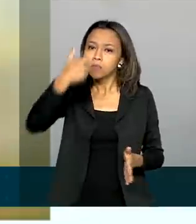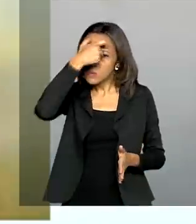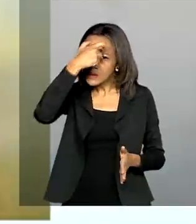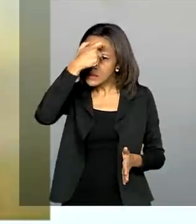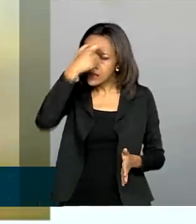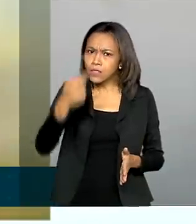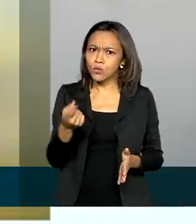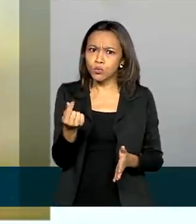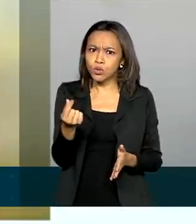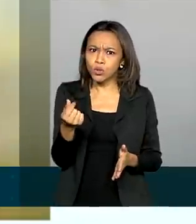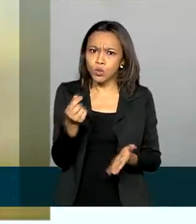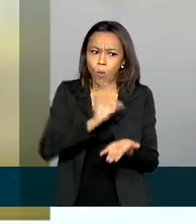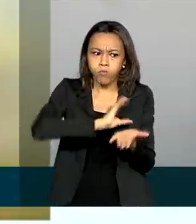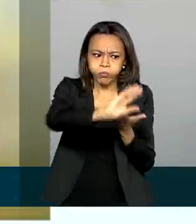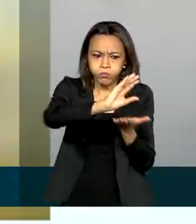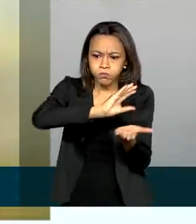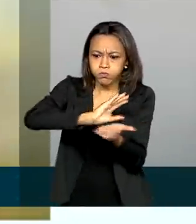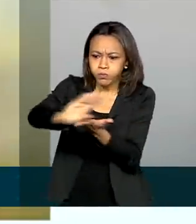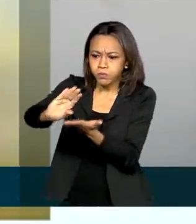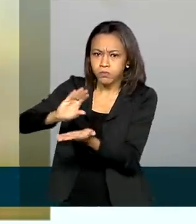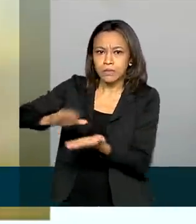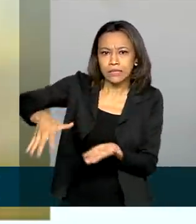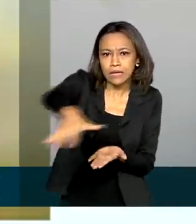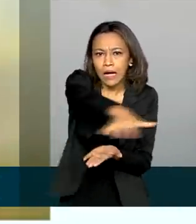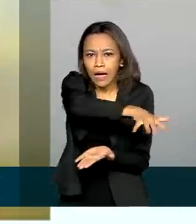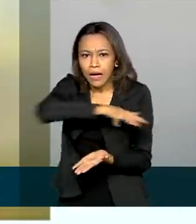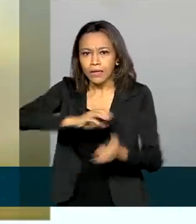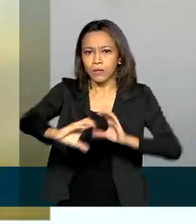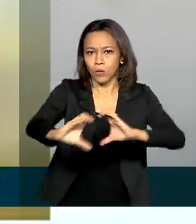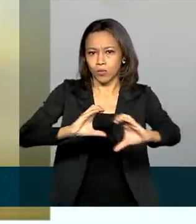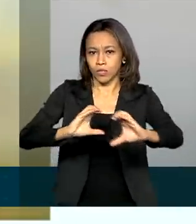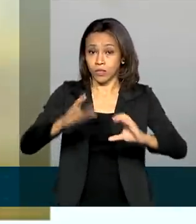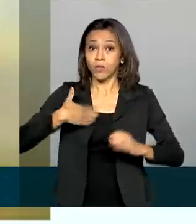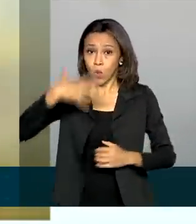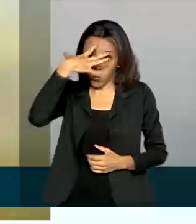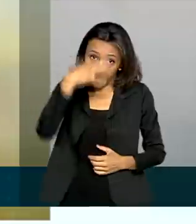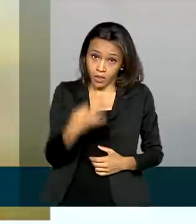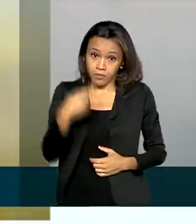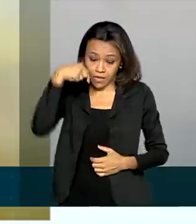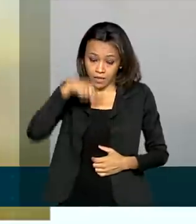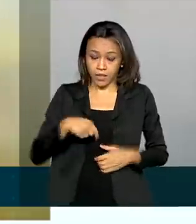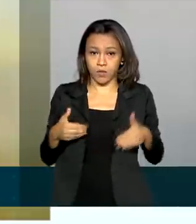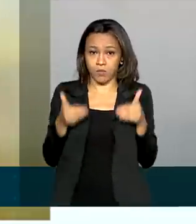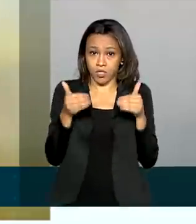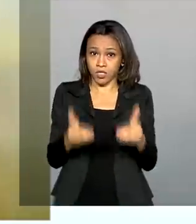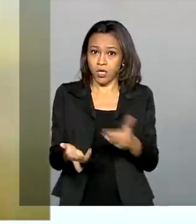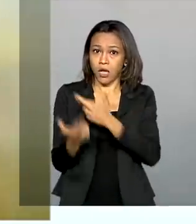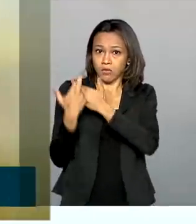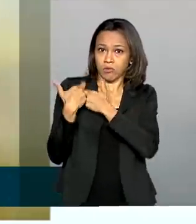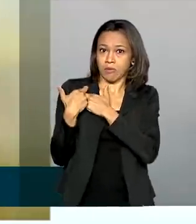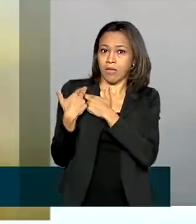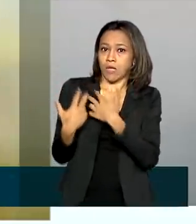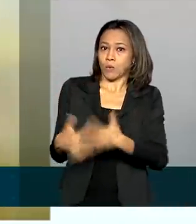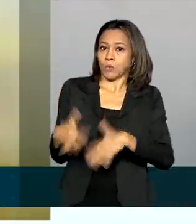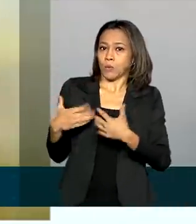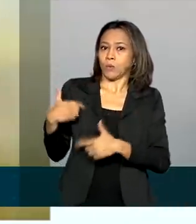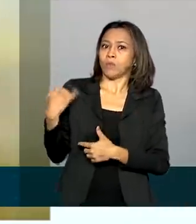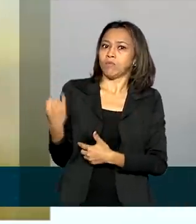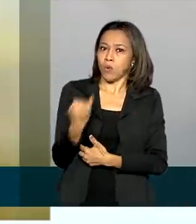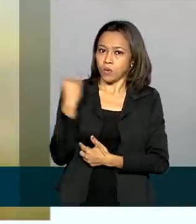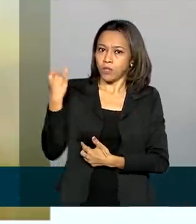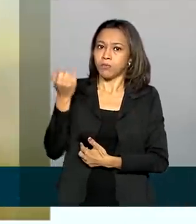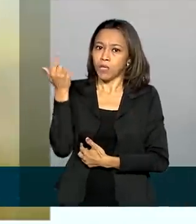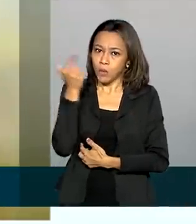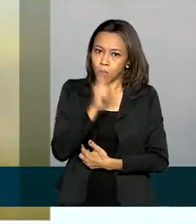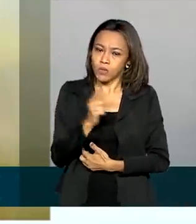necessário para esse setor e entendemos que nós aqui no ministério temos um papel importante a desempenhar para que esse processo possa